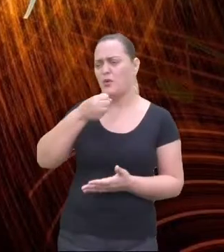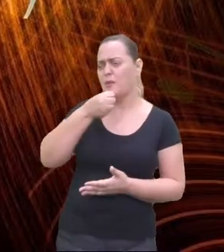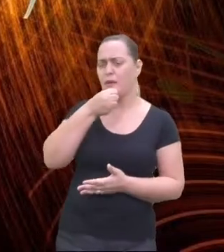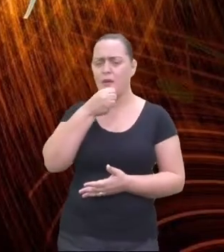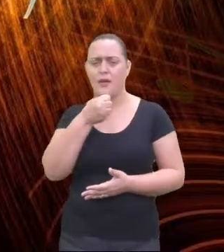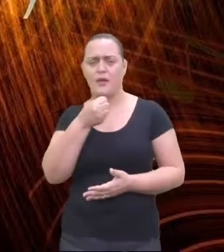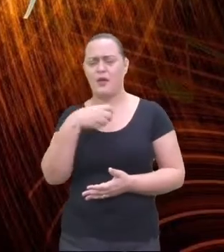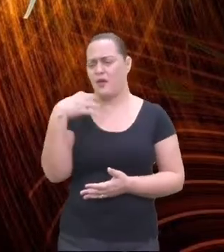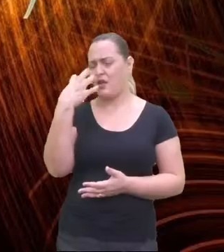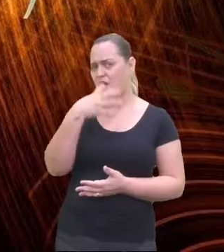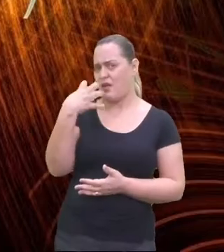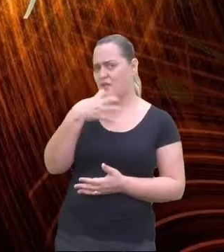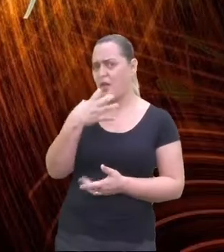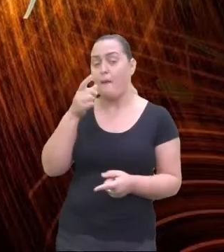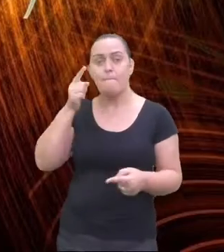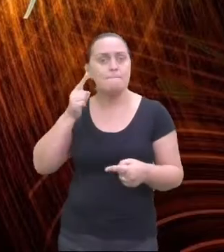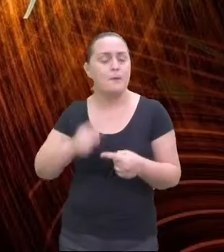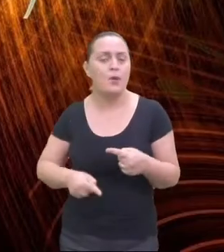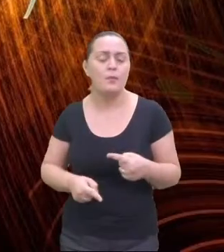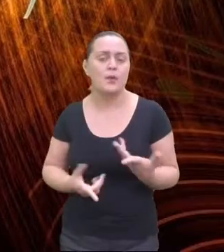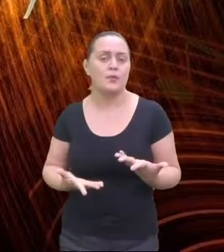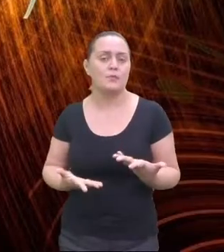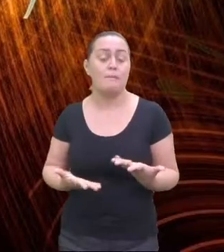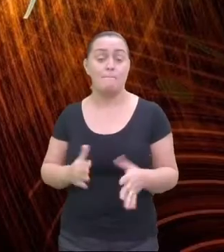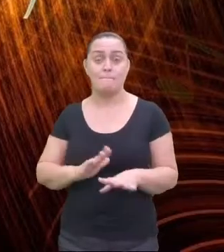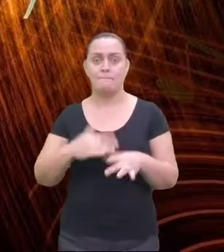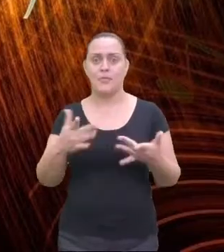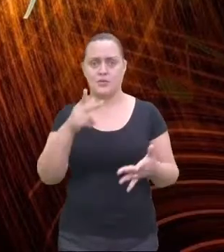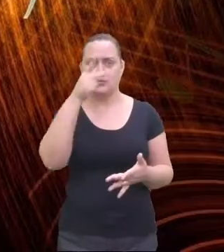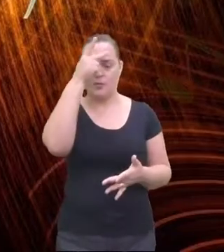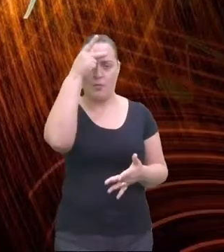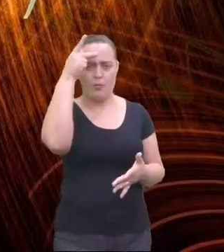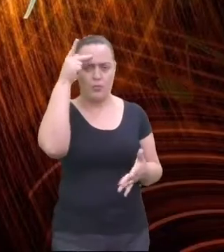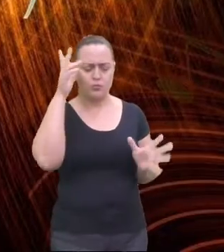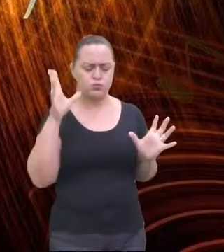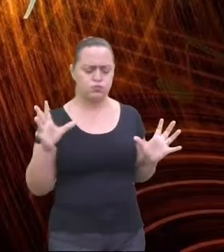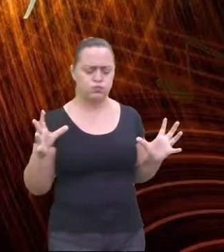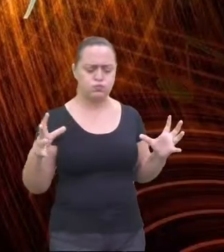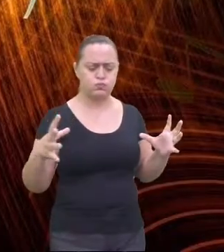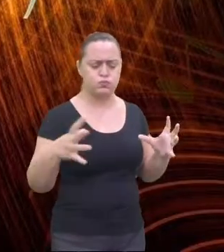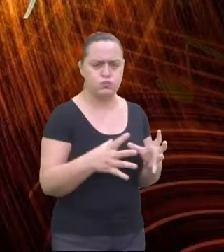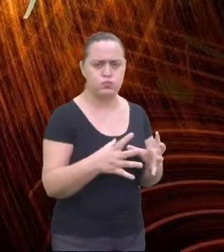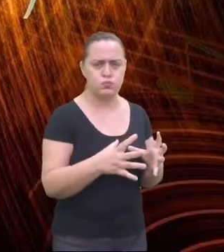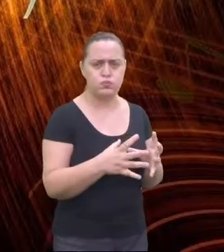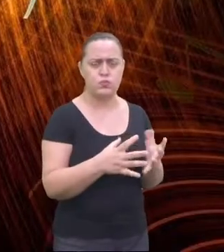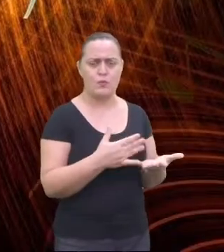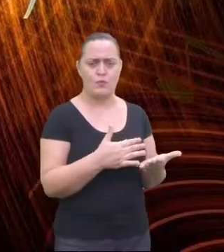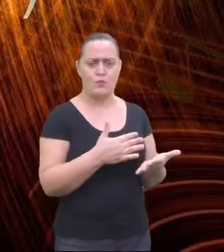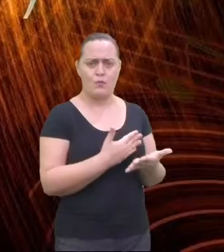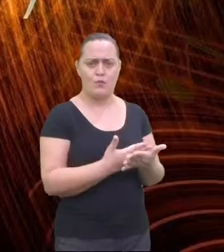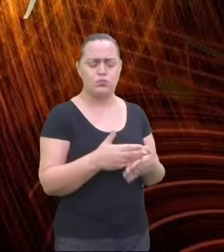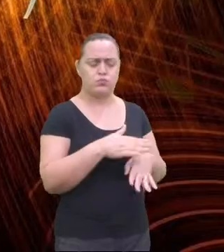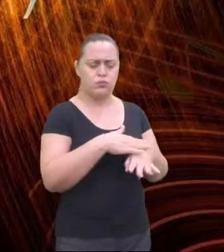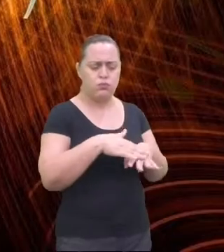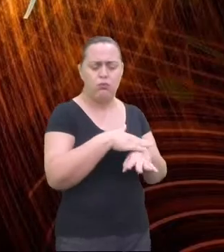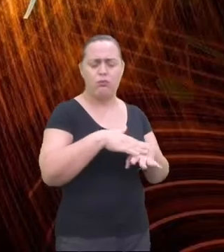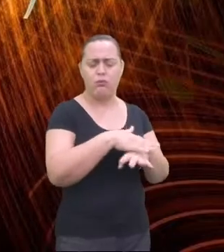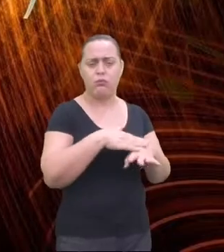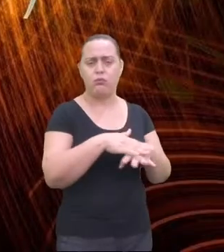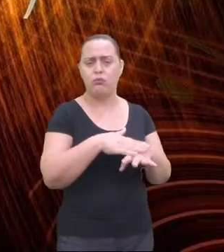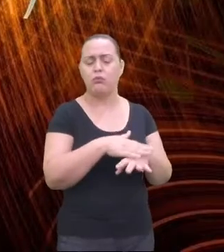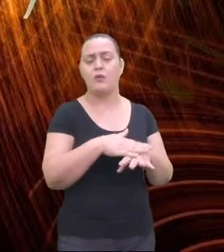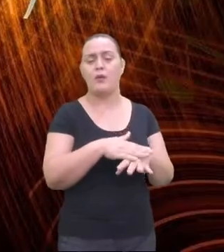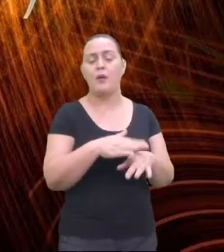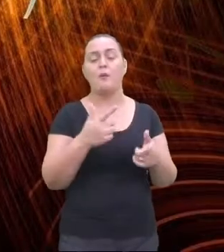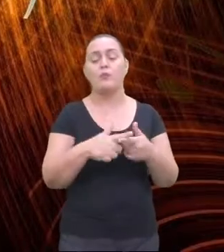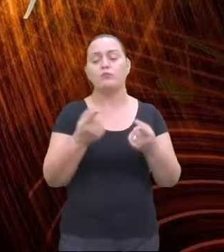àquele momento da história. Então, as músicas falavam muito do momento da história que estava se vivendo. Rock nacional. Vamos falar